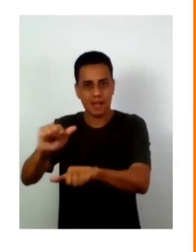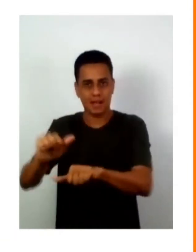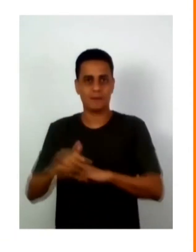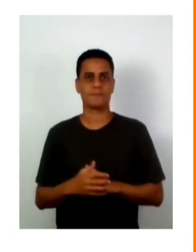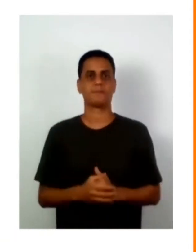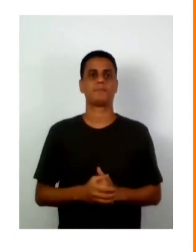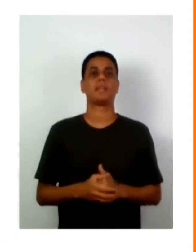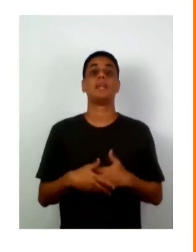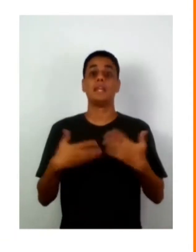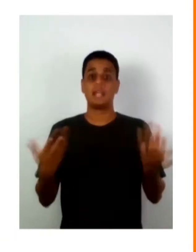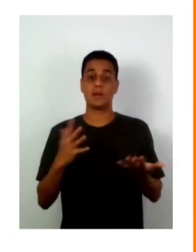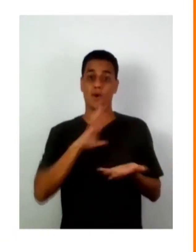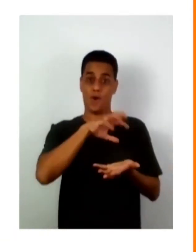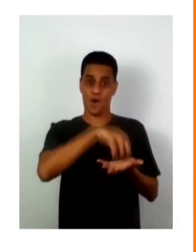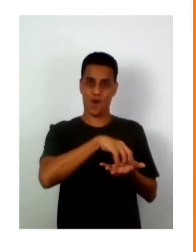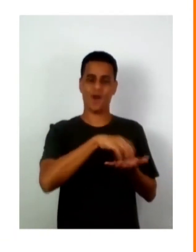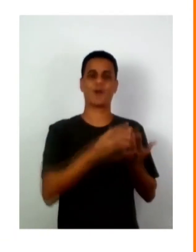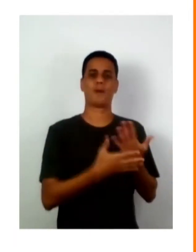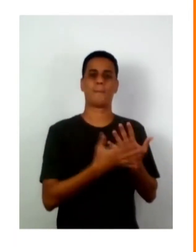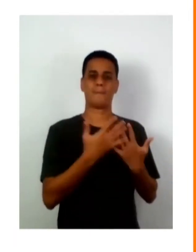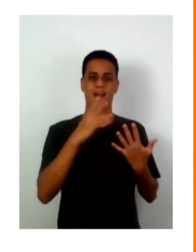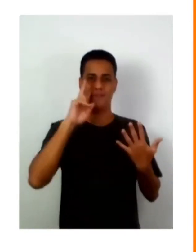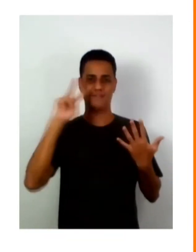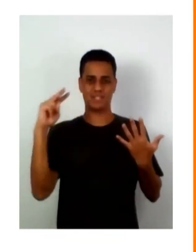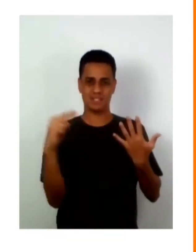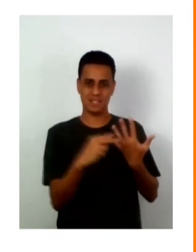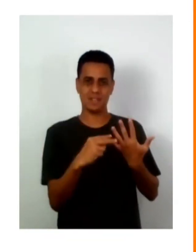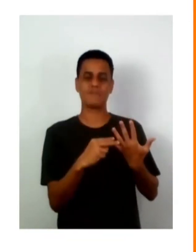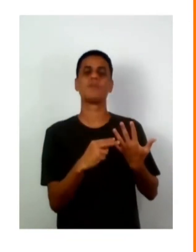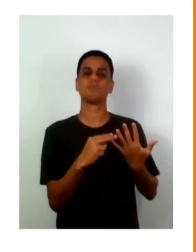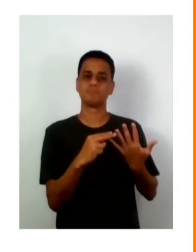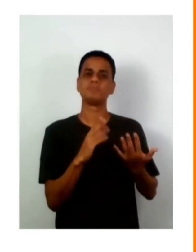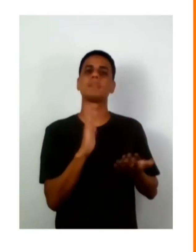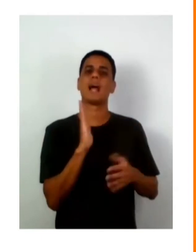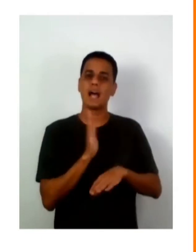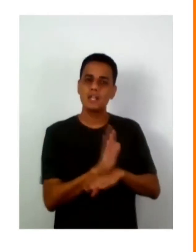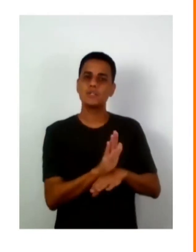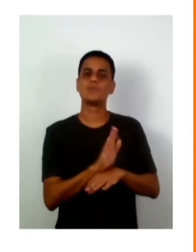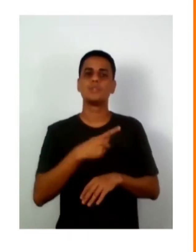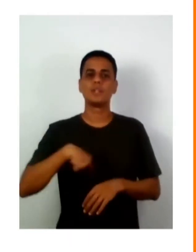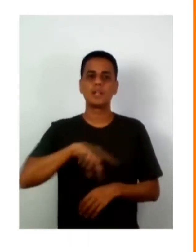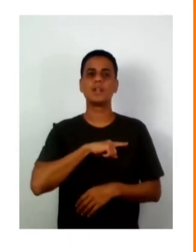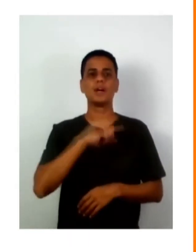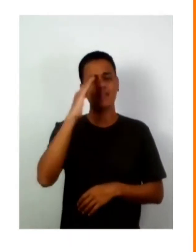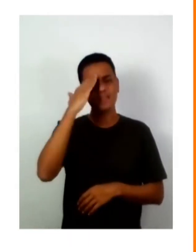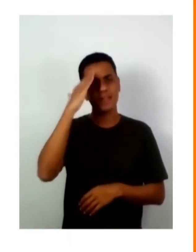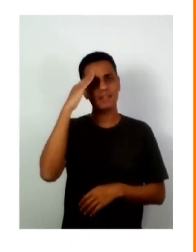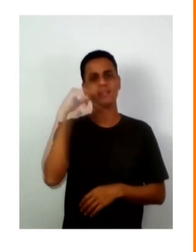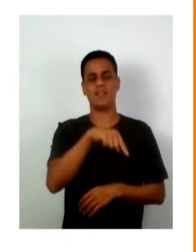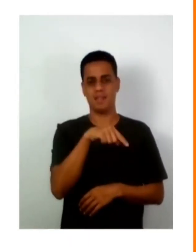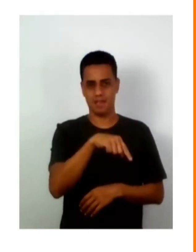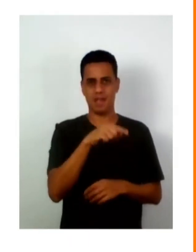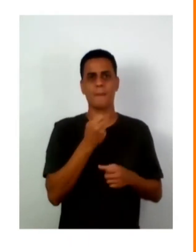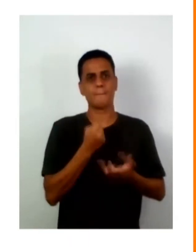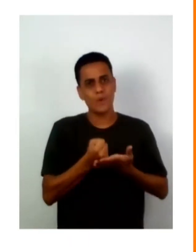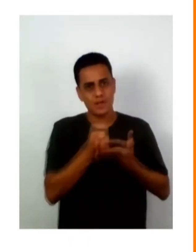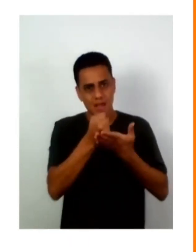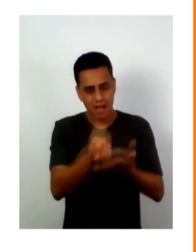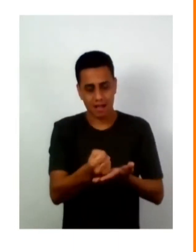muito geral, isso é manos visíveis. Então, é fundamental porque nós não trabalhamos